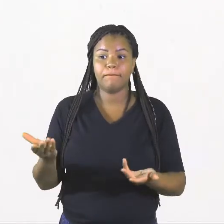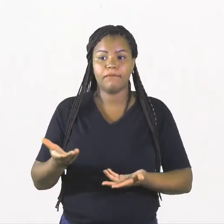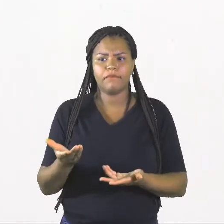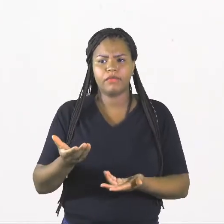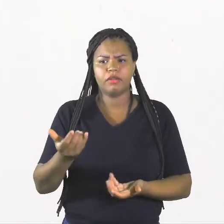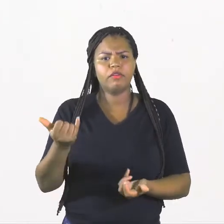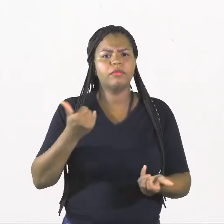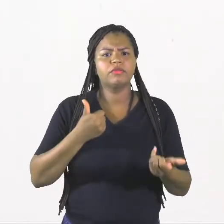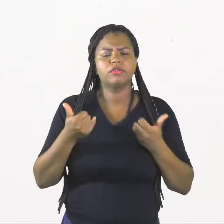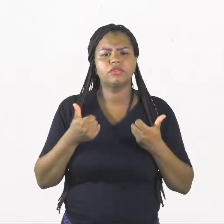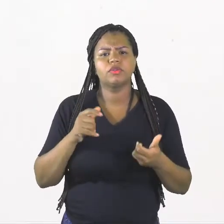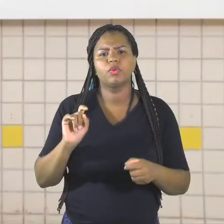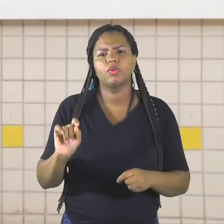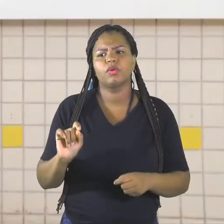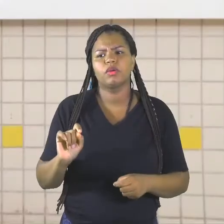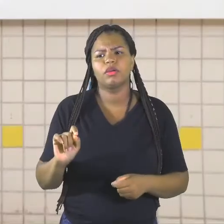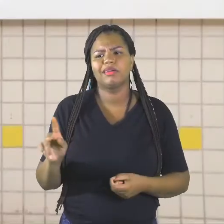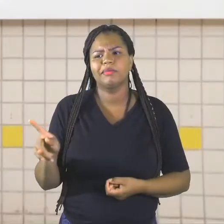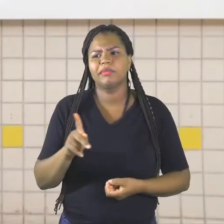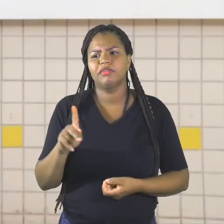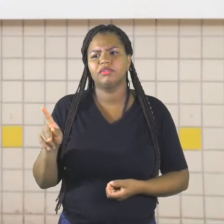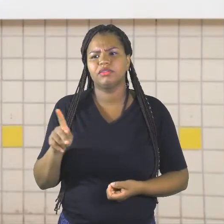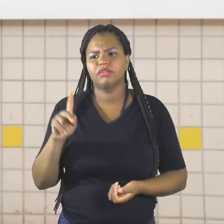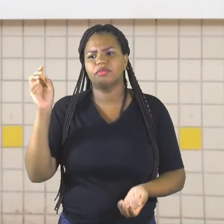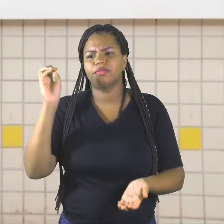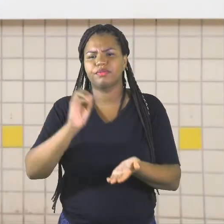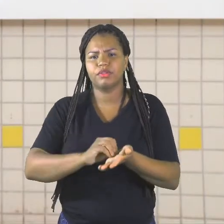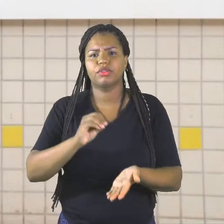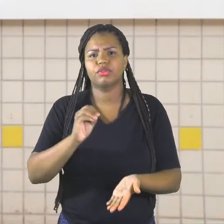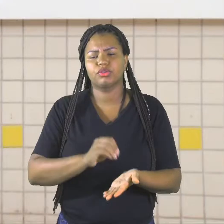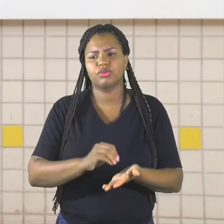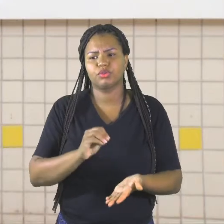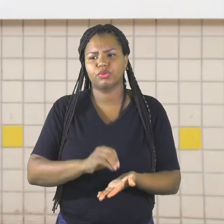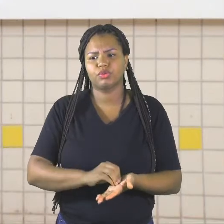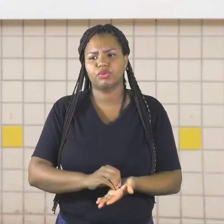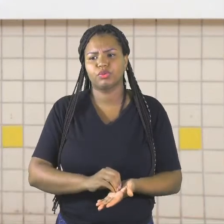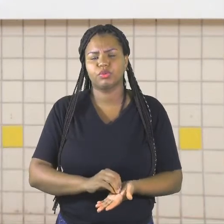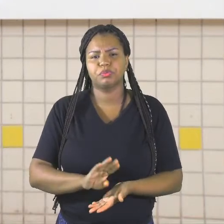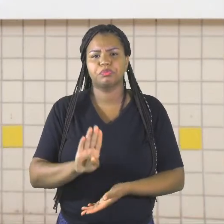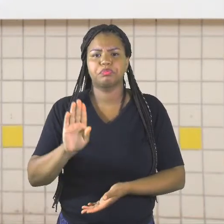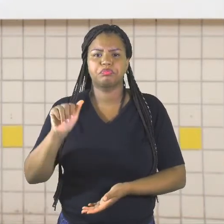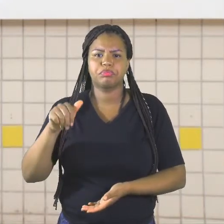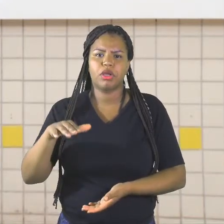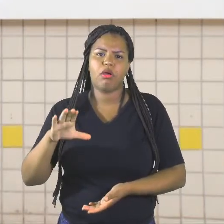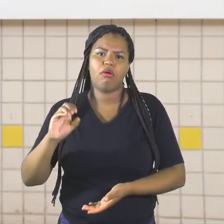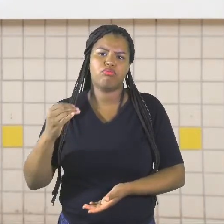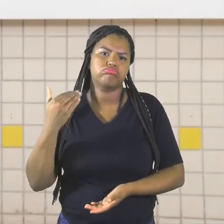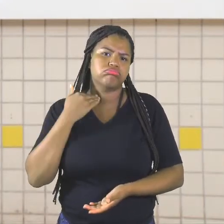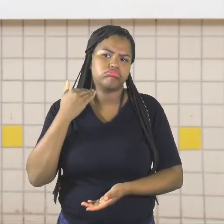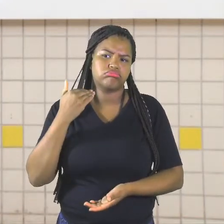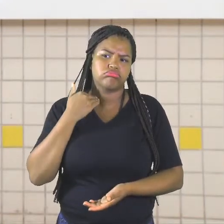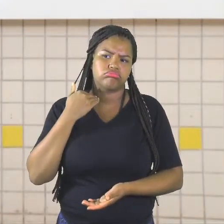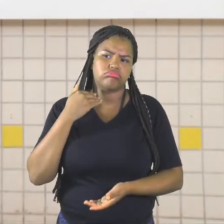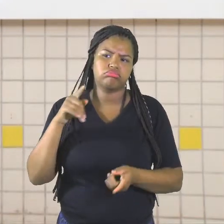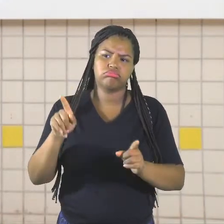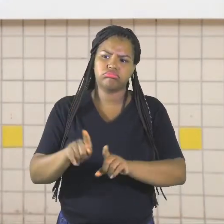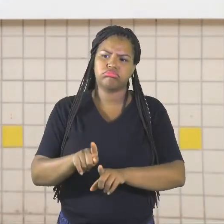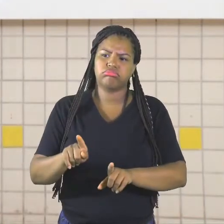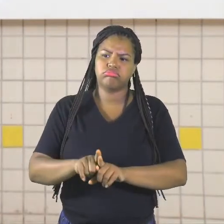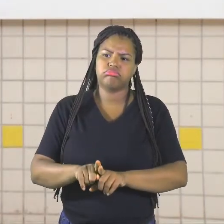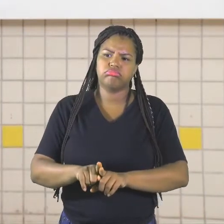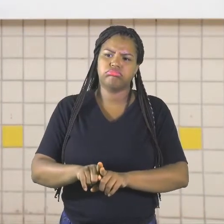seguinte, professora. Faltou o banco e faltou o canto.